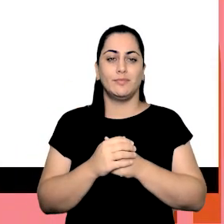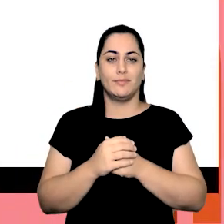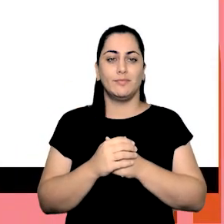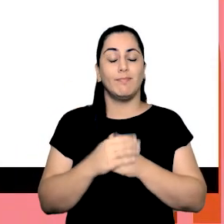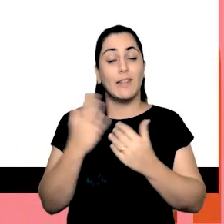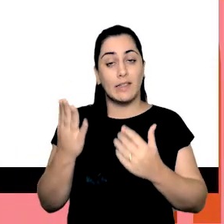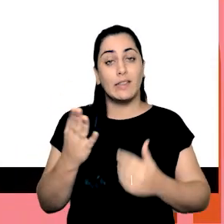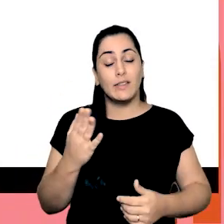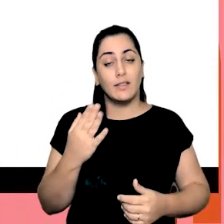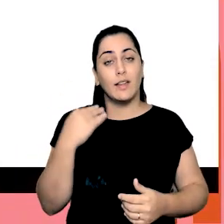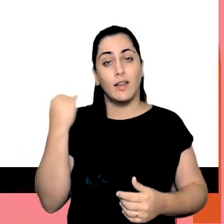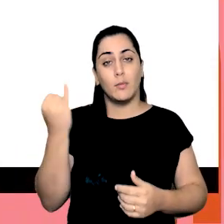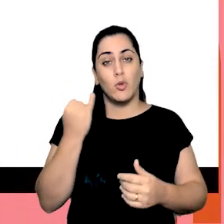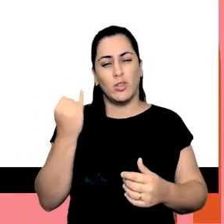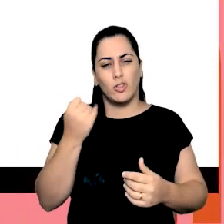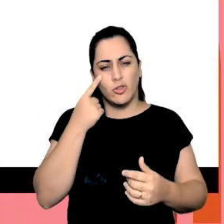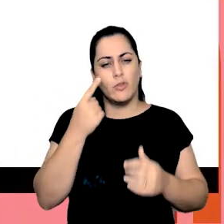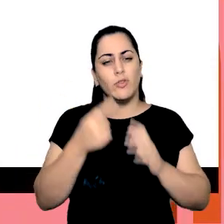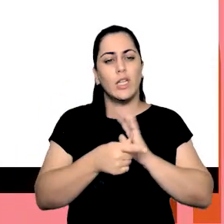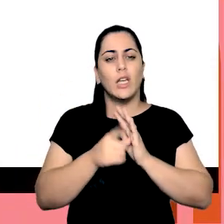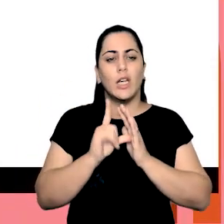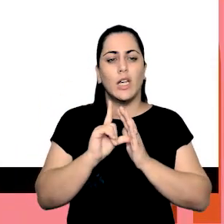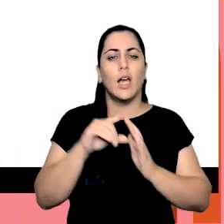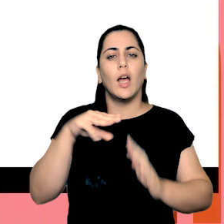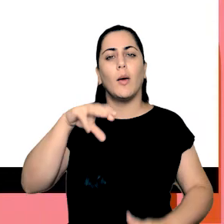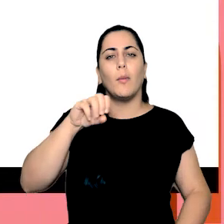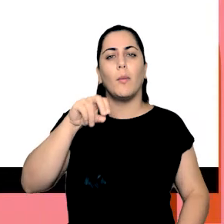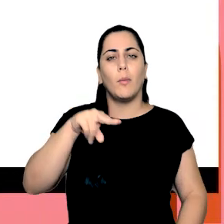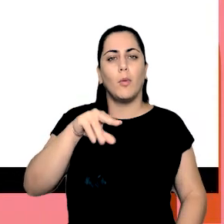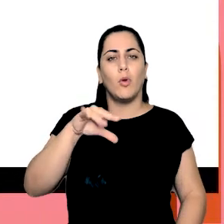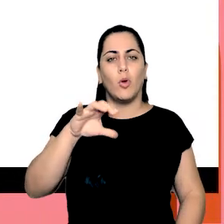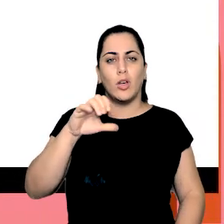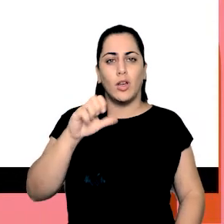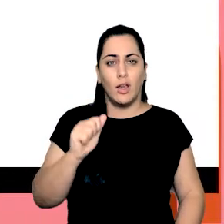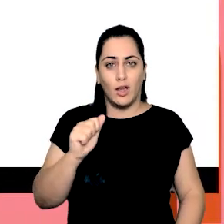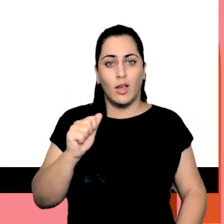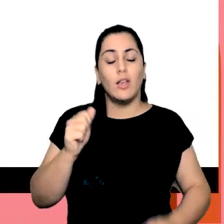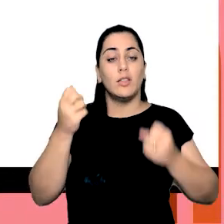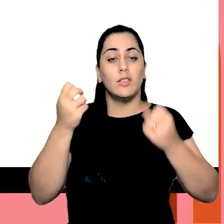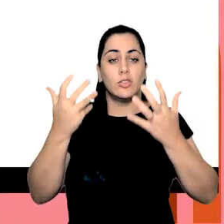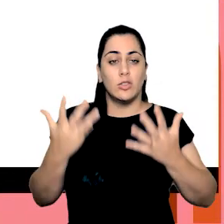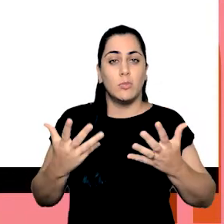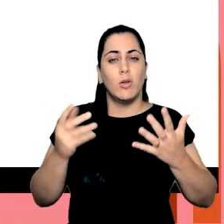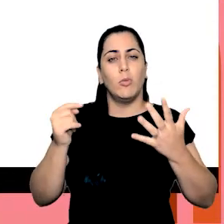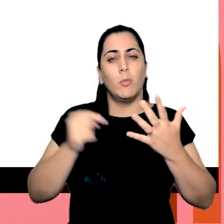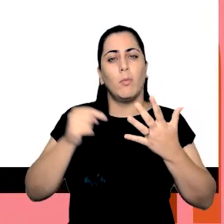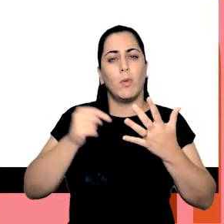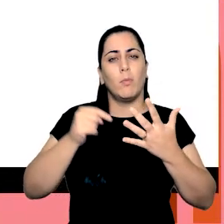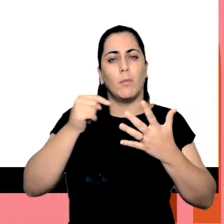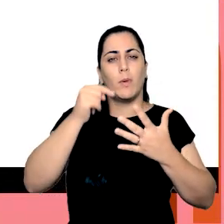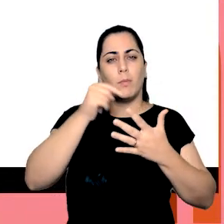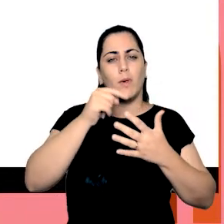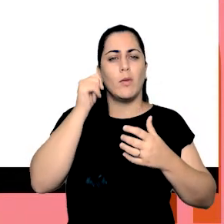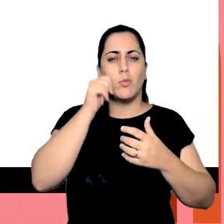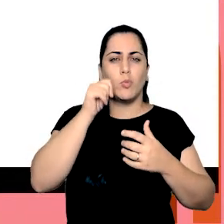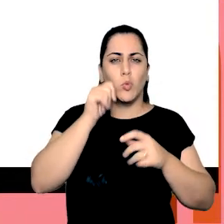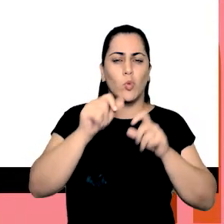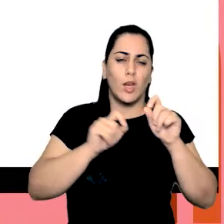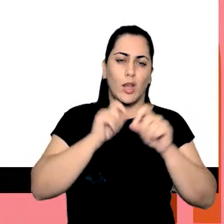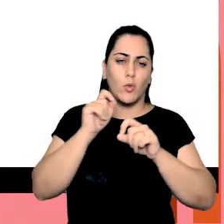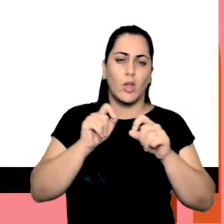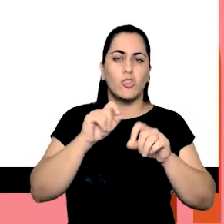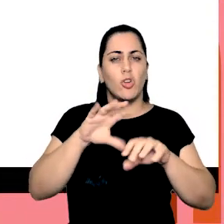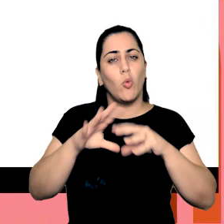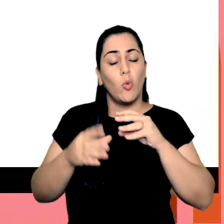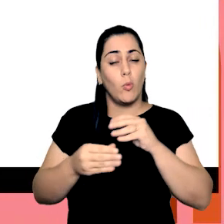Foi muito interessante ouvir anteriormente a Mônica, que trouxe muito bem os apontamentos do que é ser mulher, e já faz um